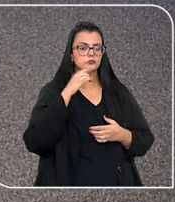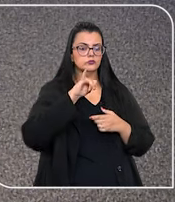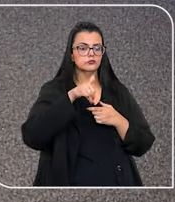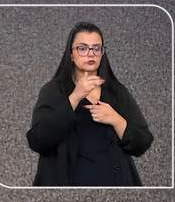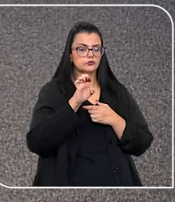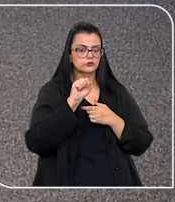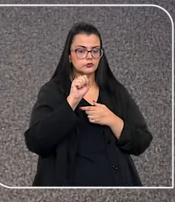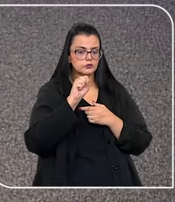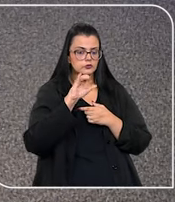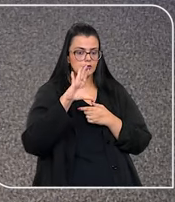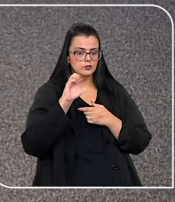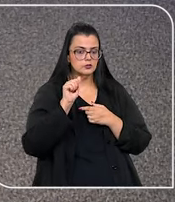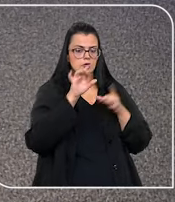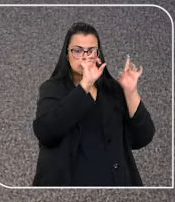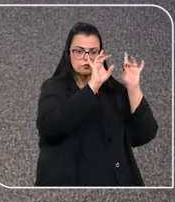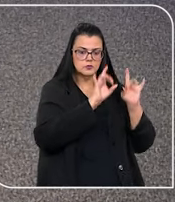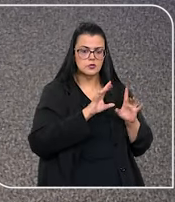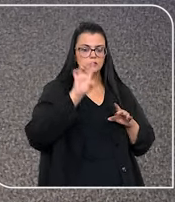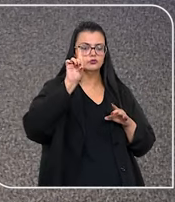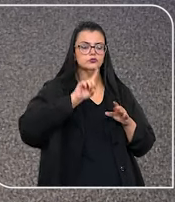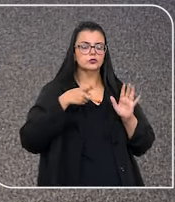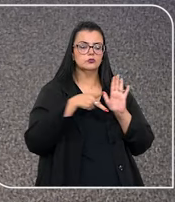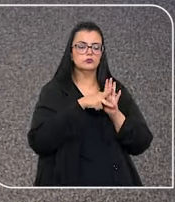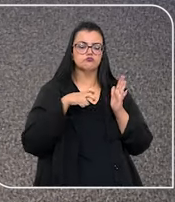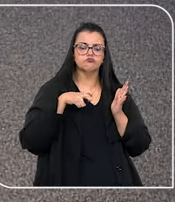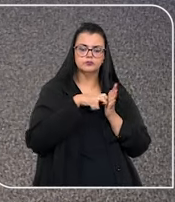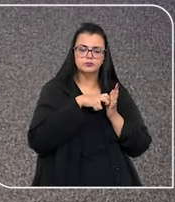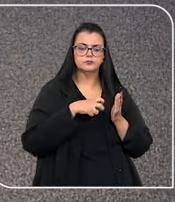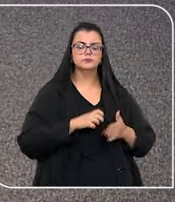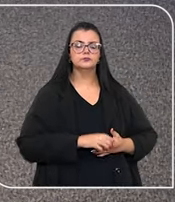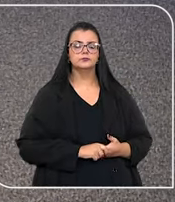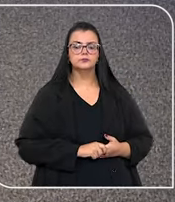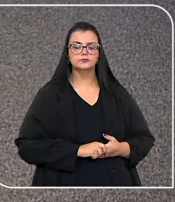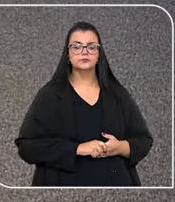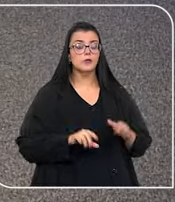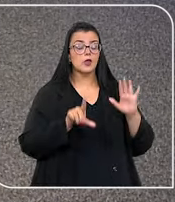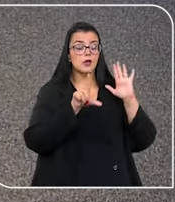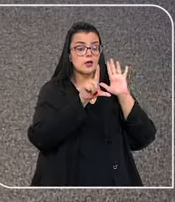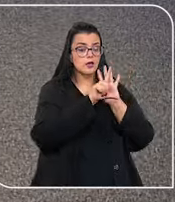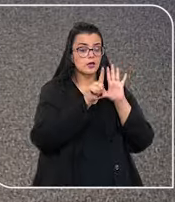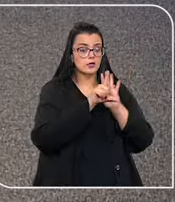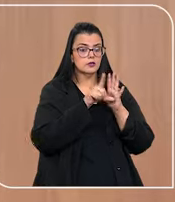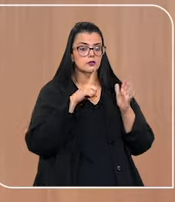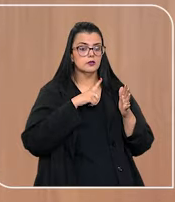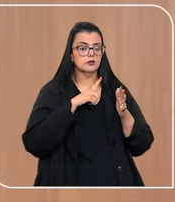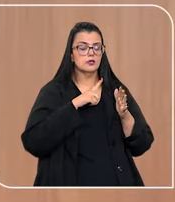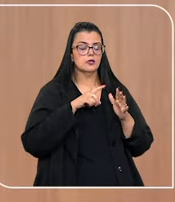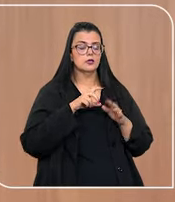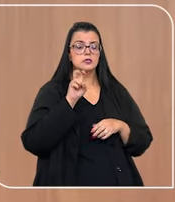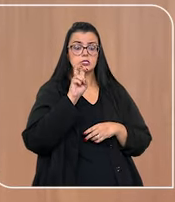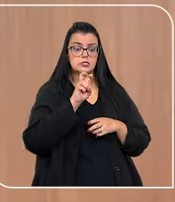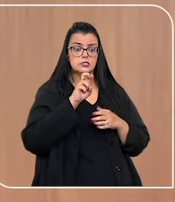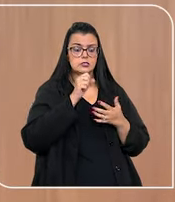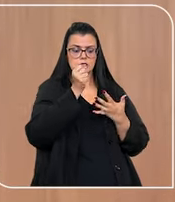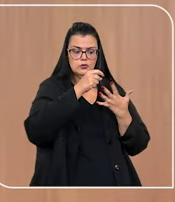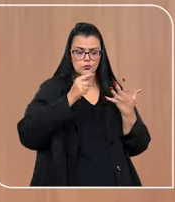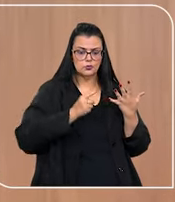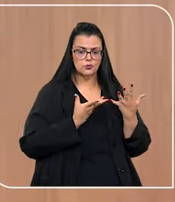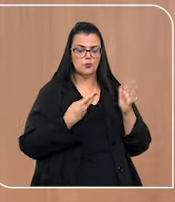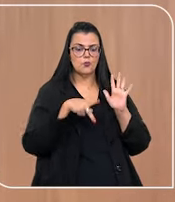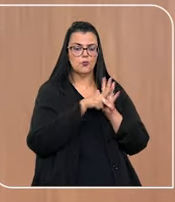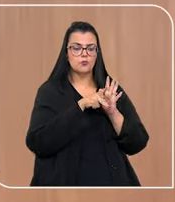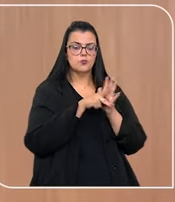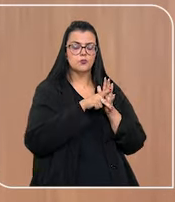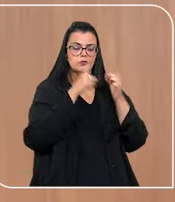advogada Jéssica Marques, especialista em direito penal. A lei traz cinco formas de violência que são